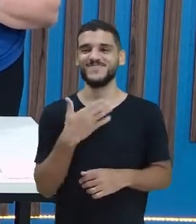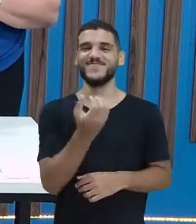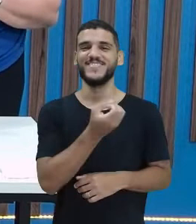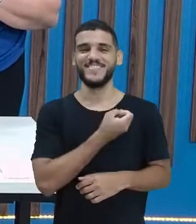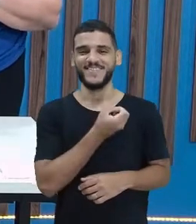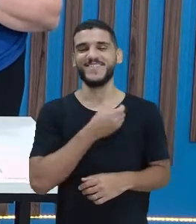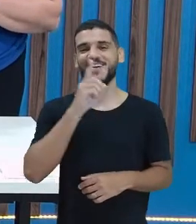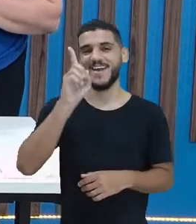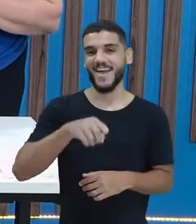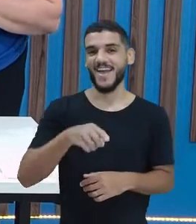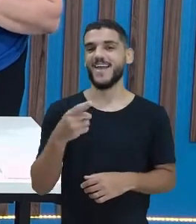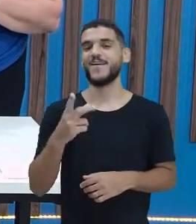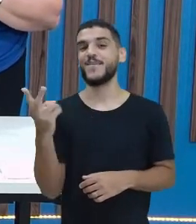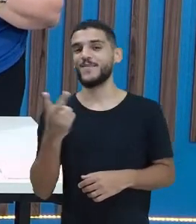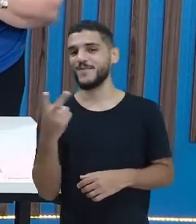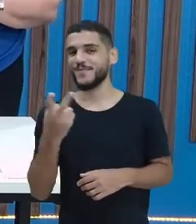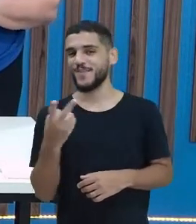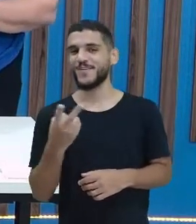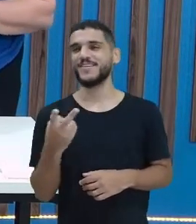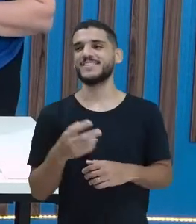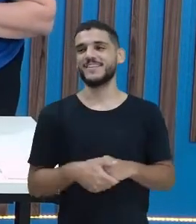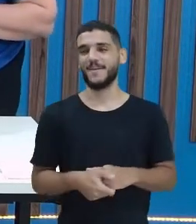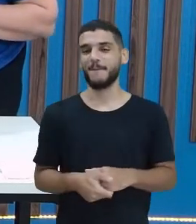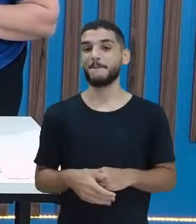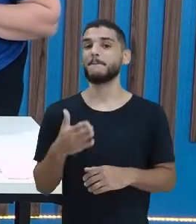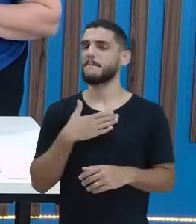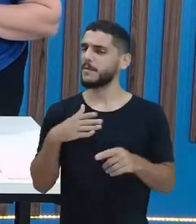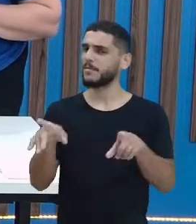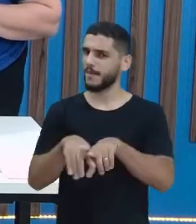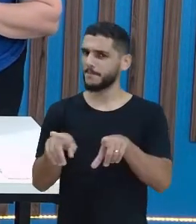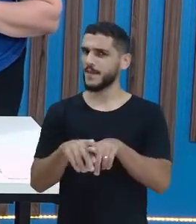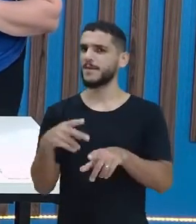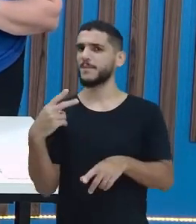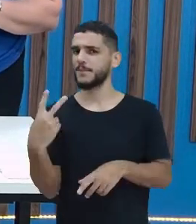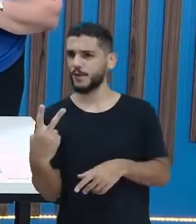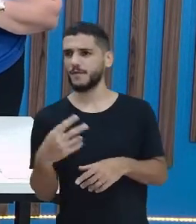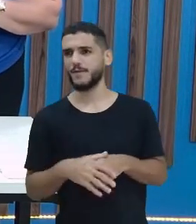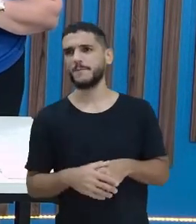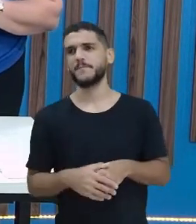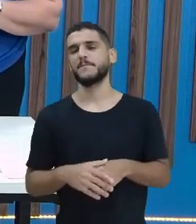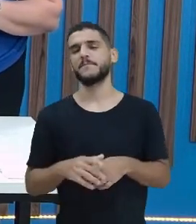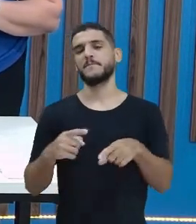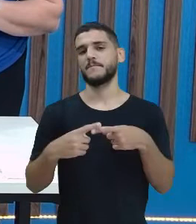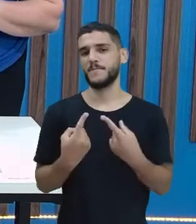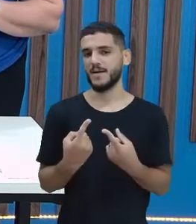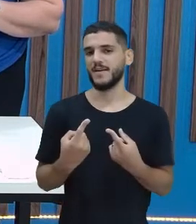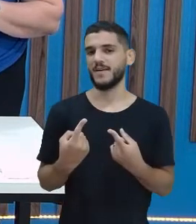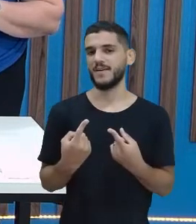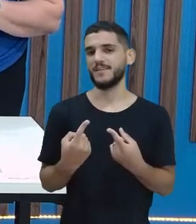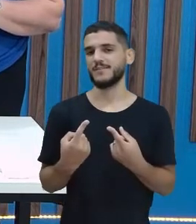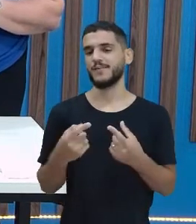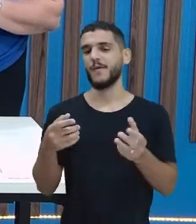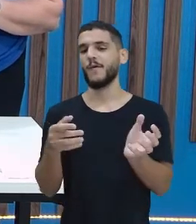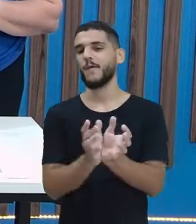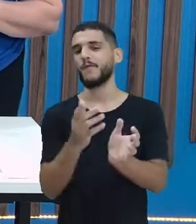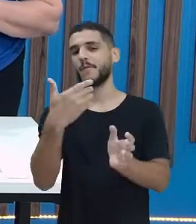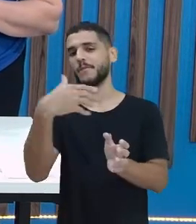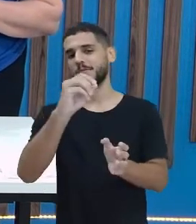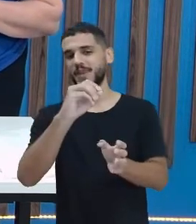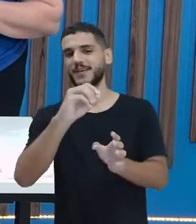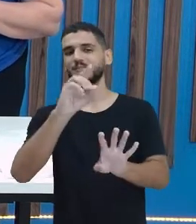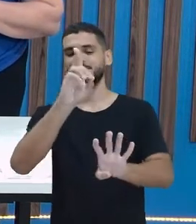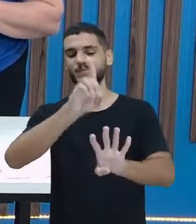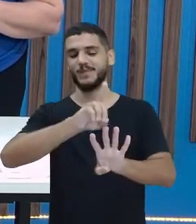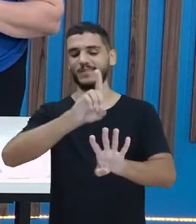número é composto por dois algarismos. O meu também foi por dois algarismos. Mas o meu está na família do dez ainda. Ah, sinto